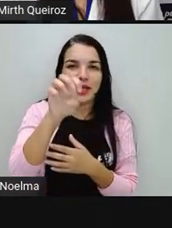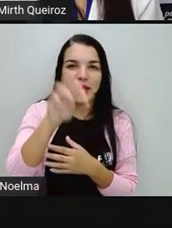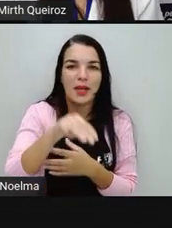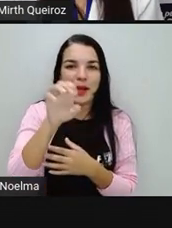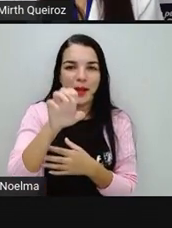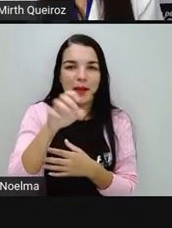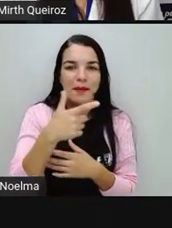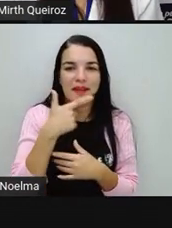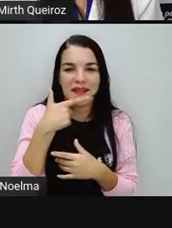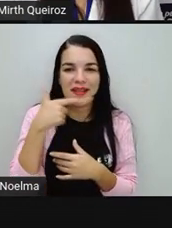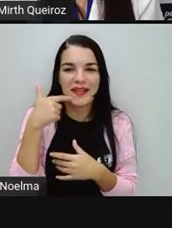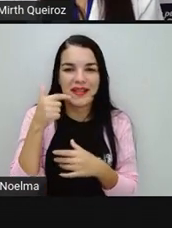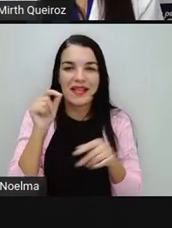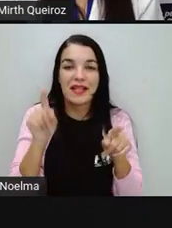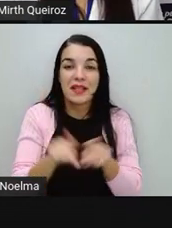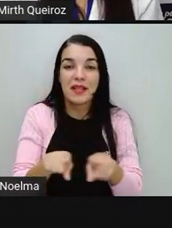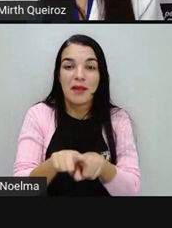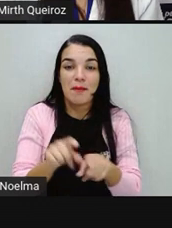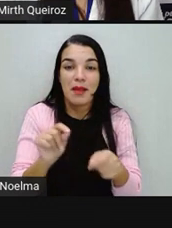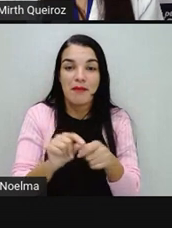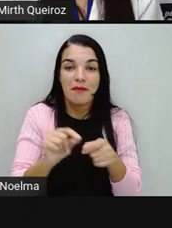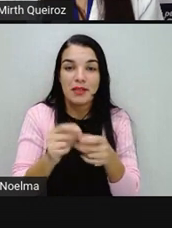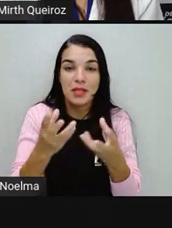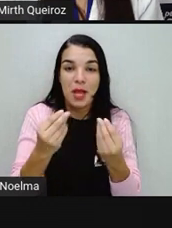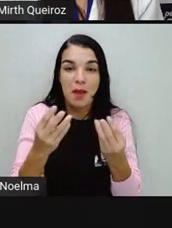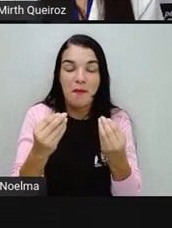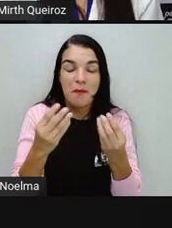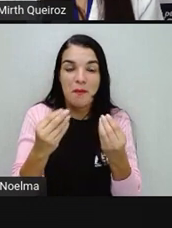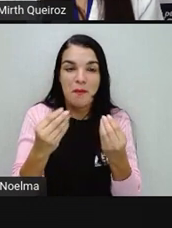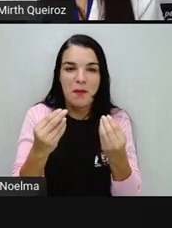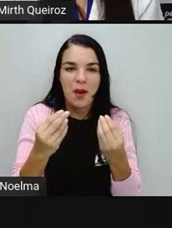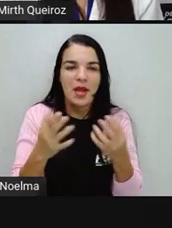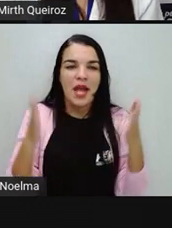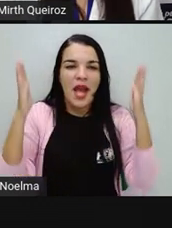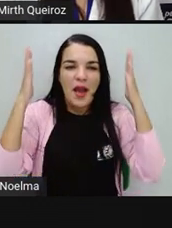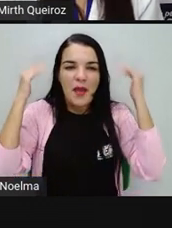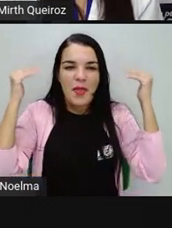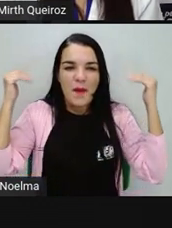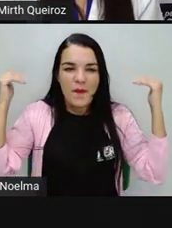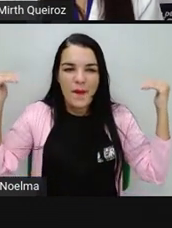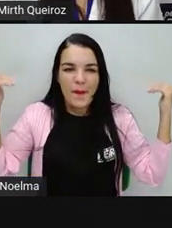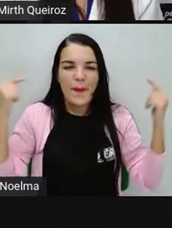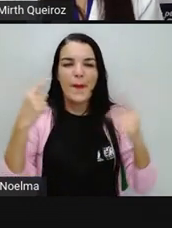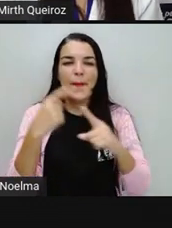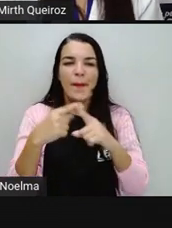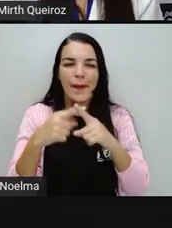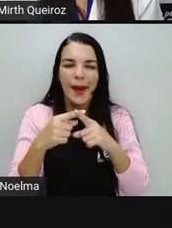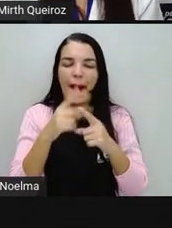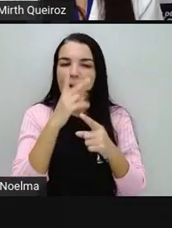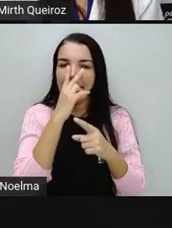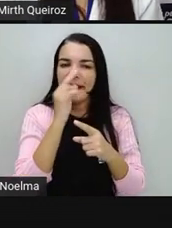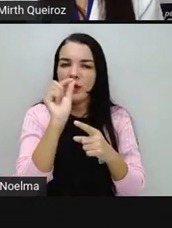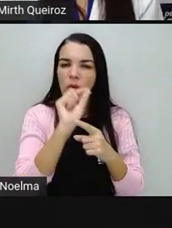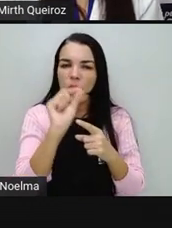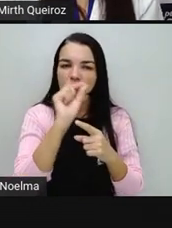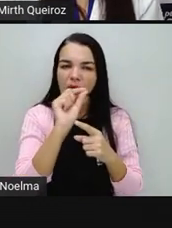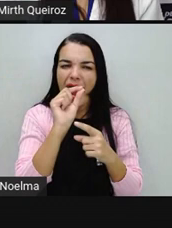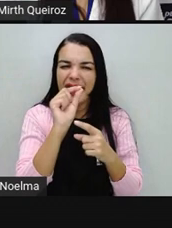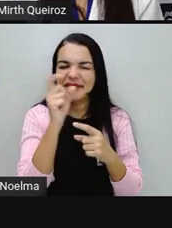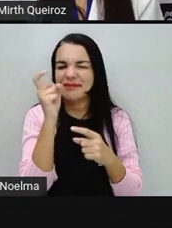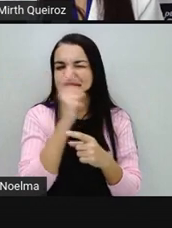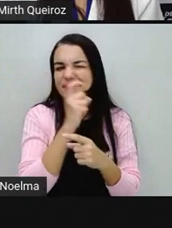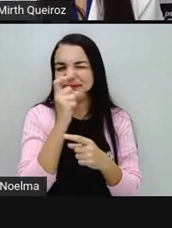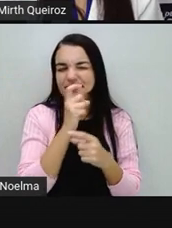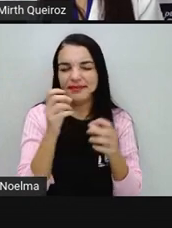ele fez muito sucesso aí nas redes sociais, porque se trata de uma ironia. Não é para